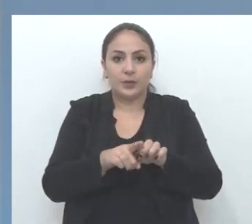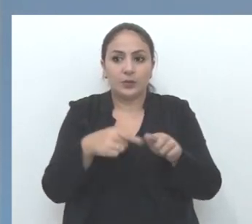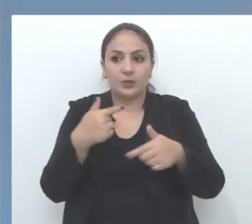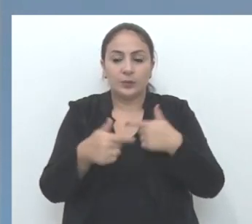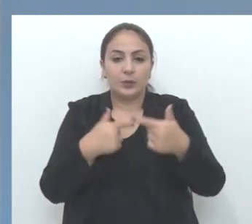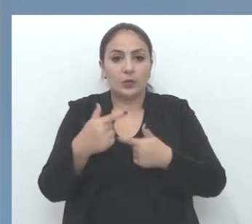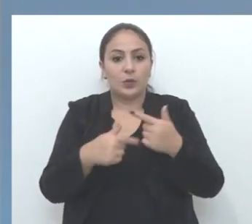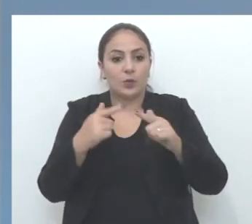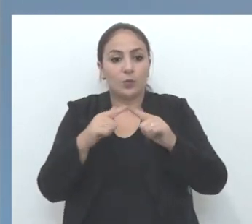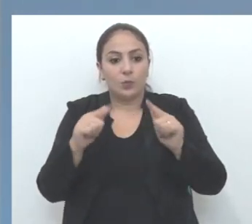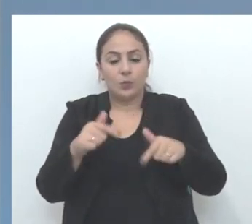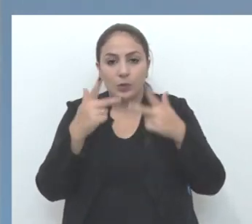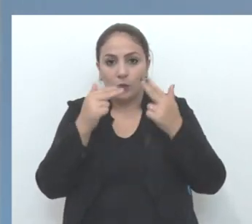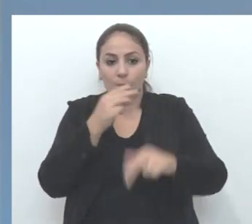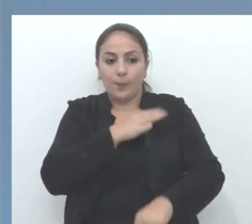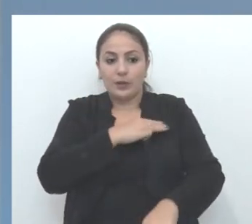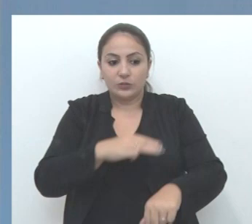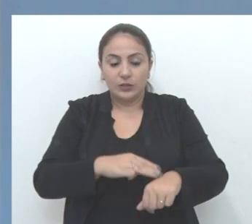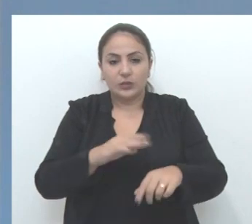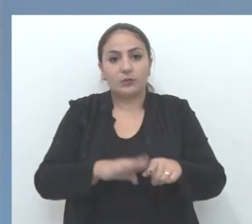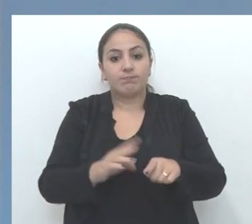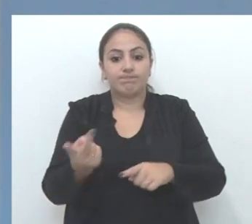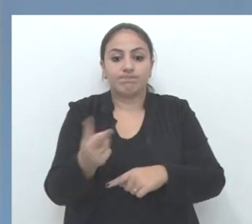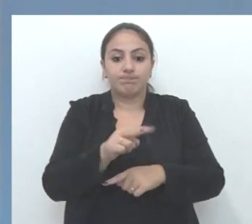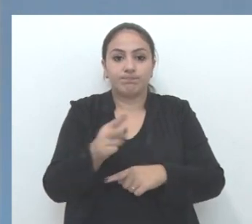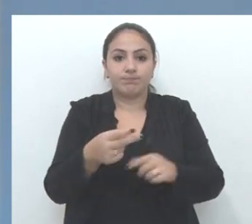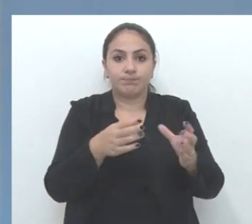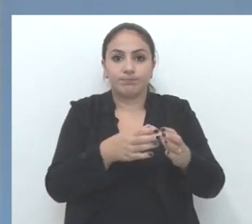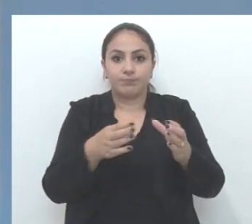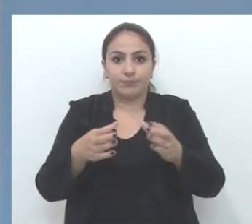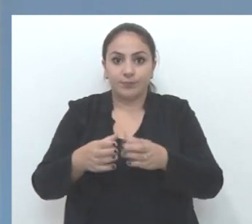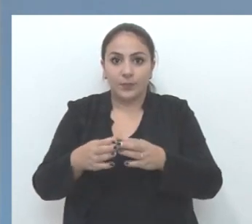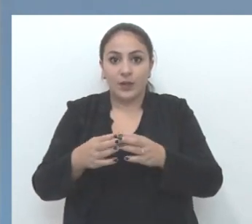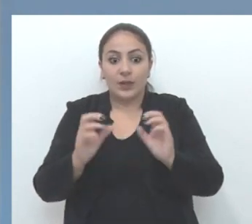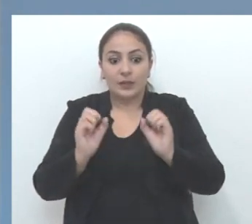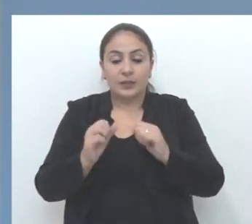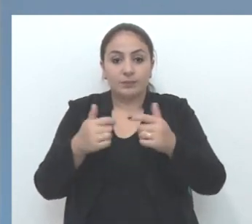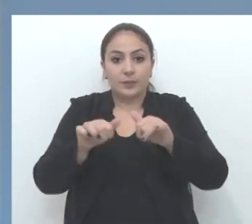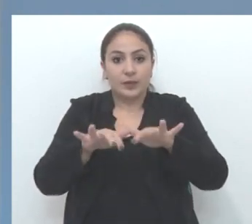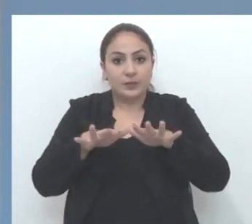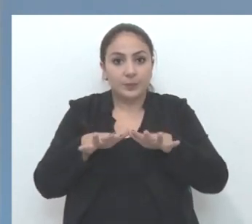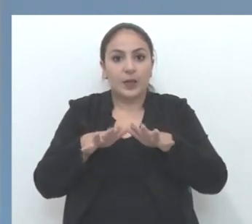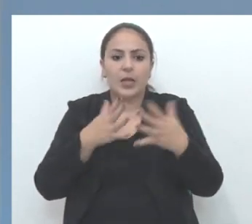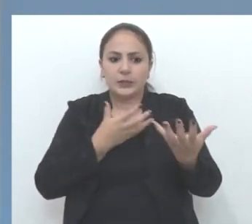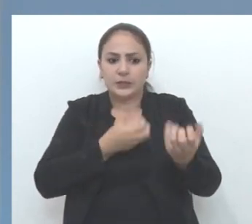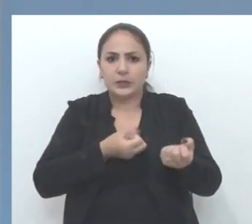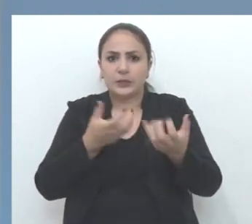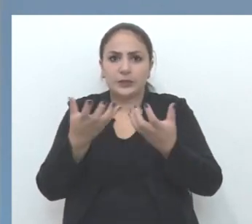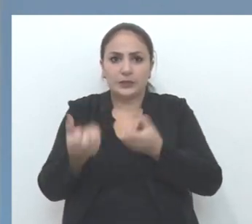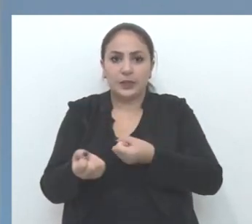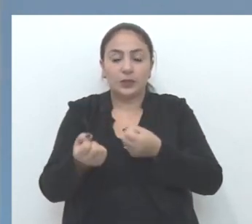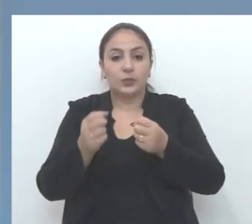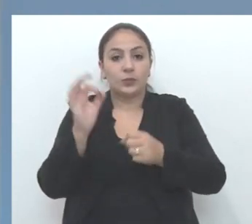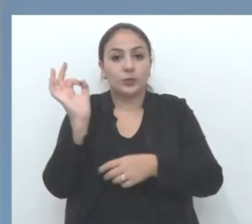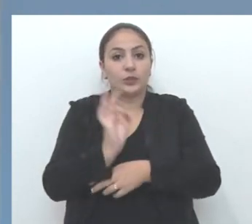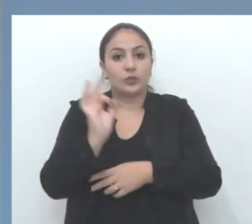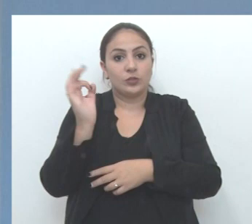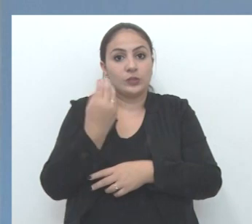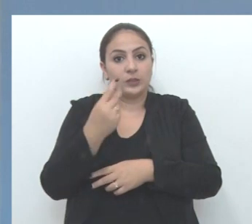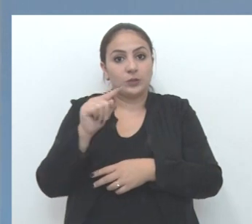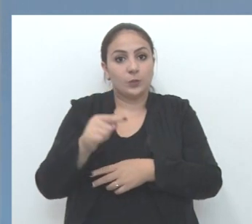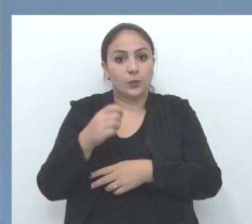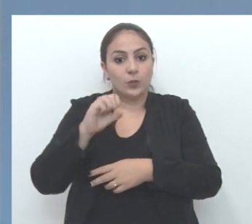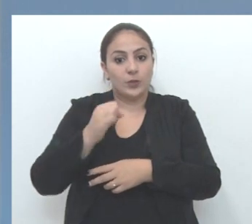público como o magistério. Ambas as categorias, através das suas assembleias, aceitaram o índice de 3